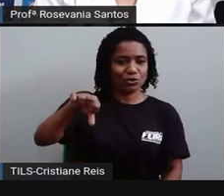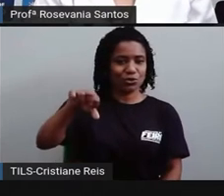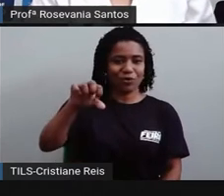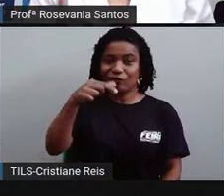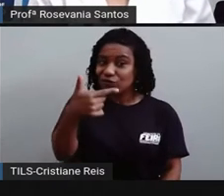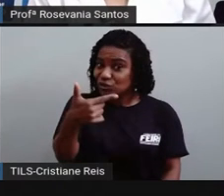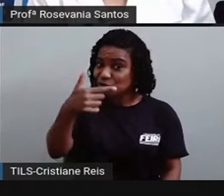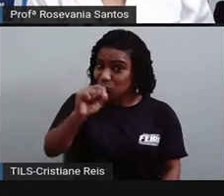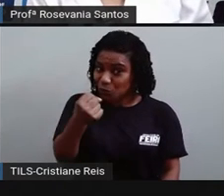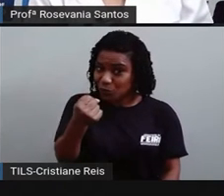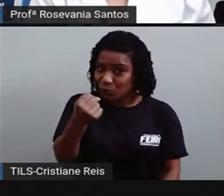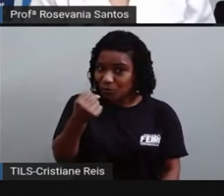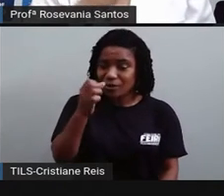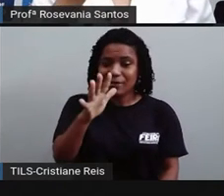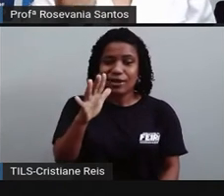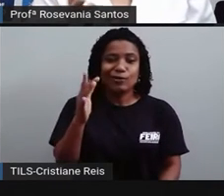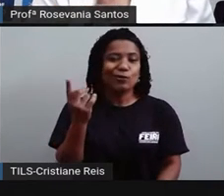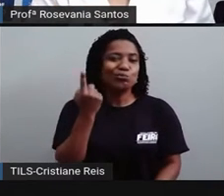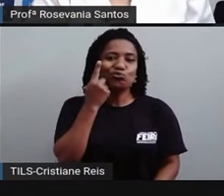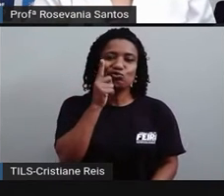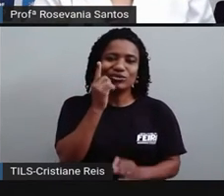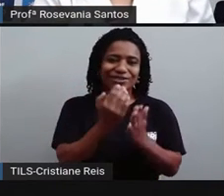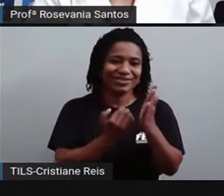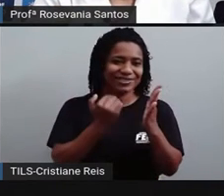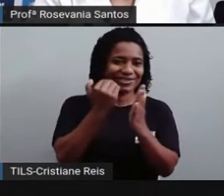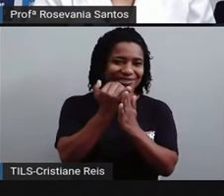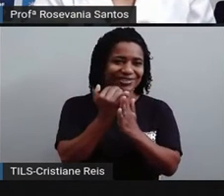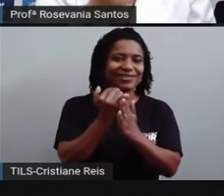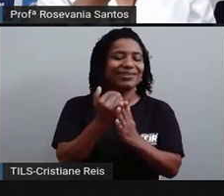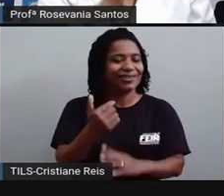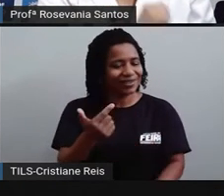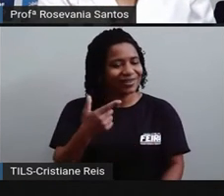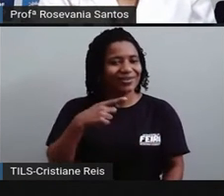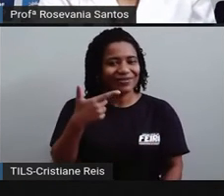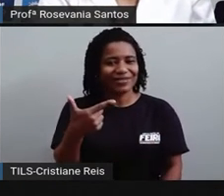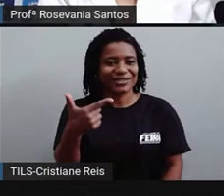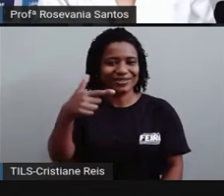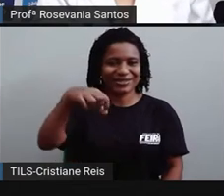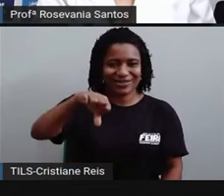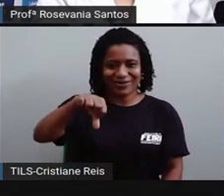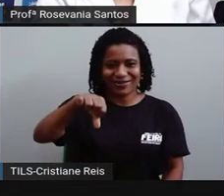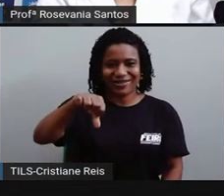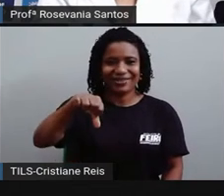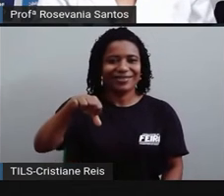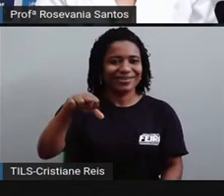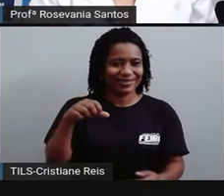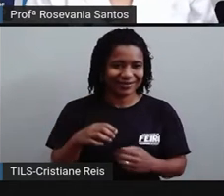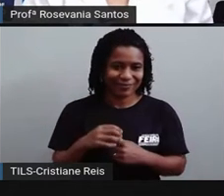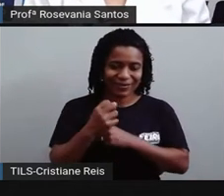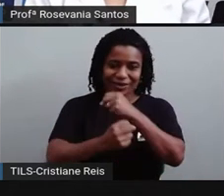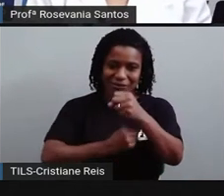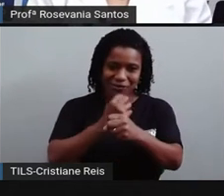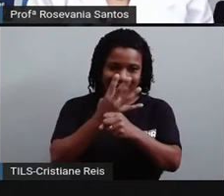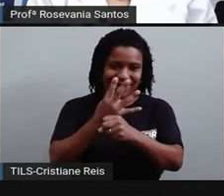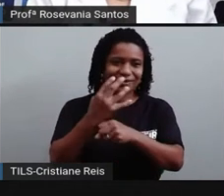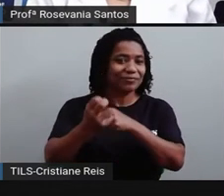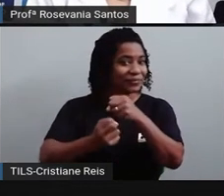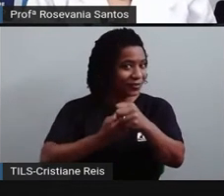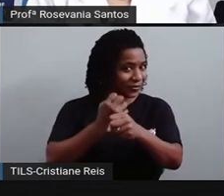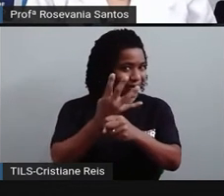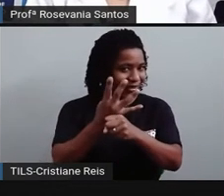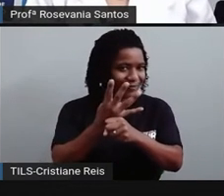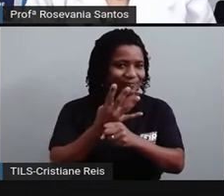366 dias, que a gente acrescenta mais um. Entenderam de onde é que vem esse ano bissexto? Bom,